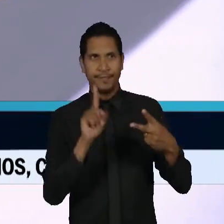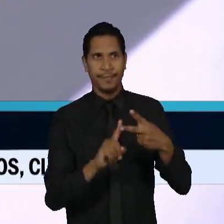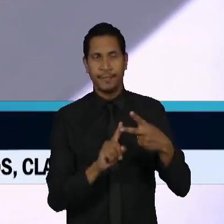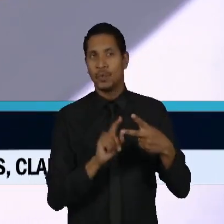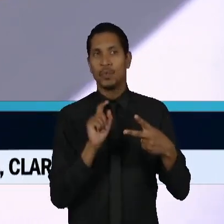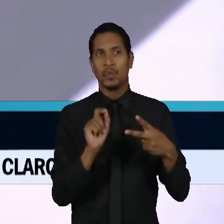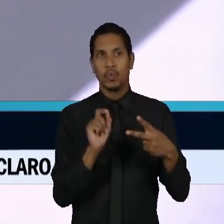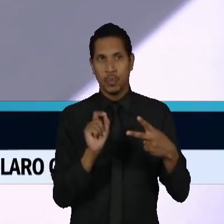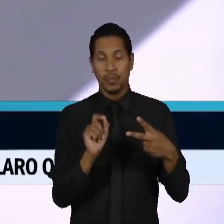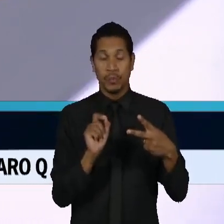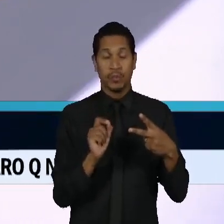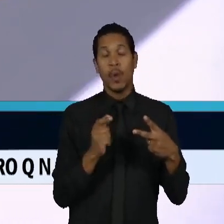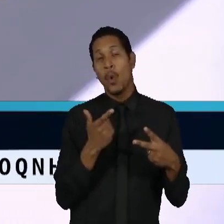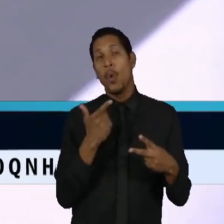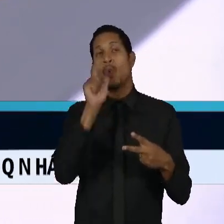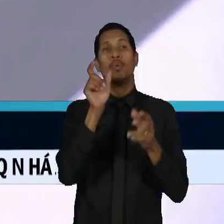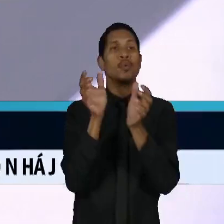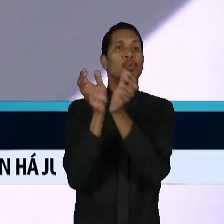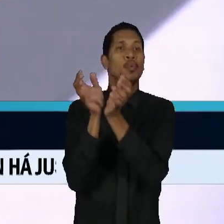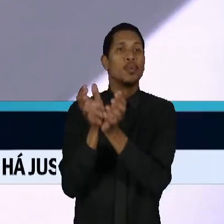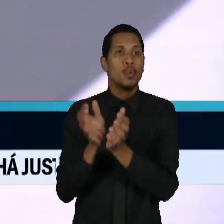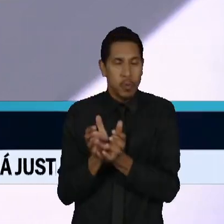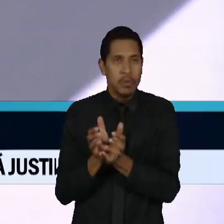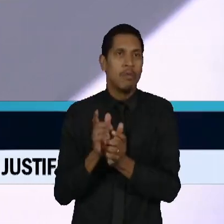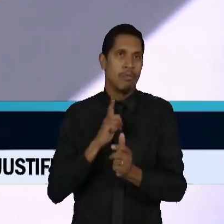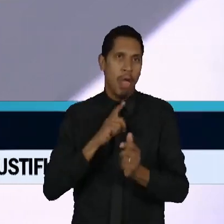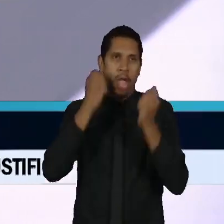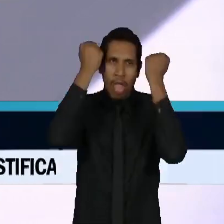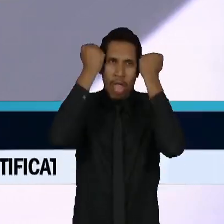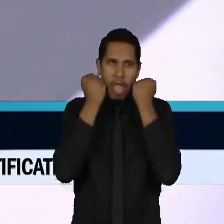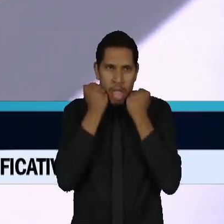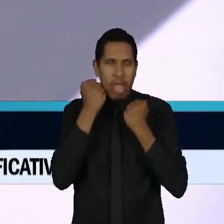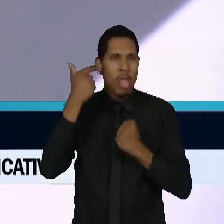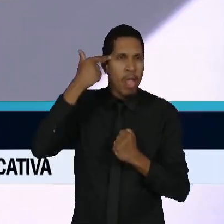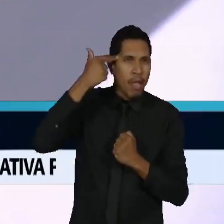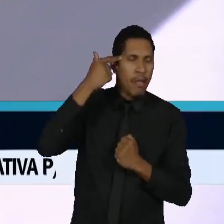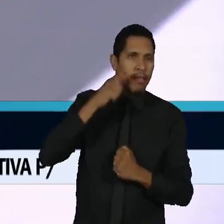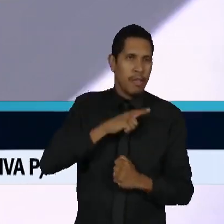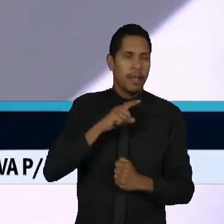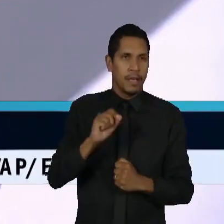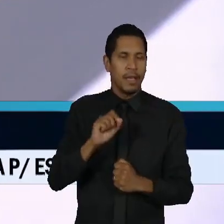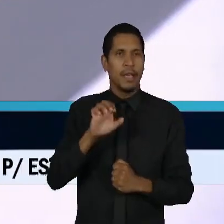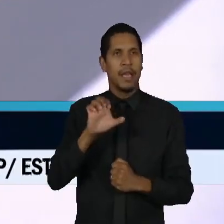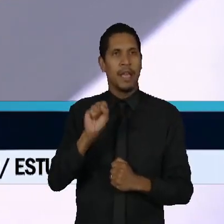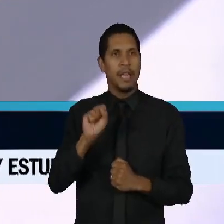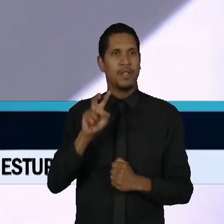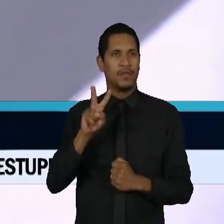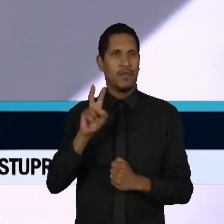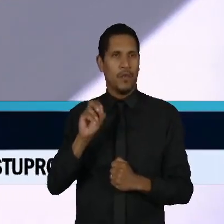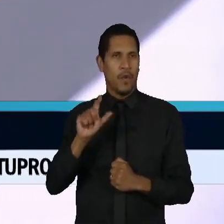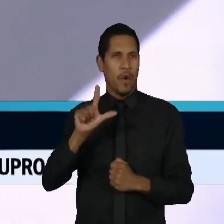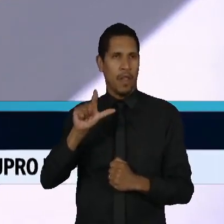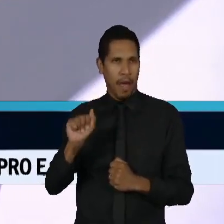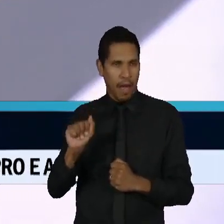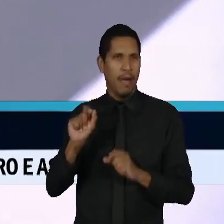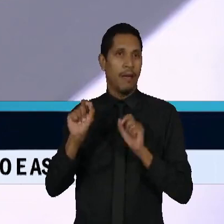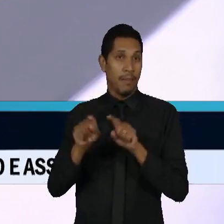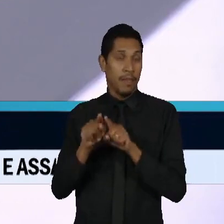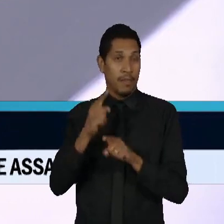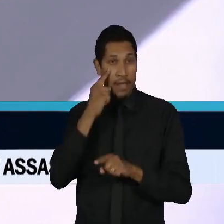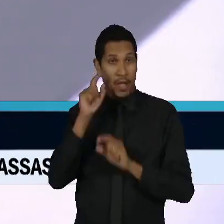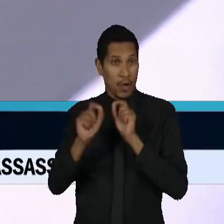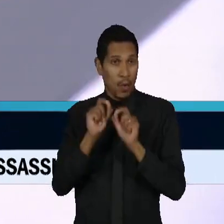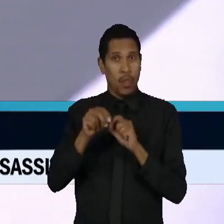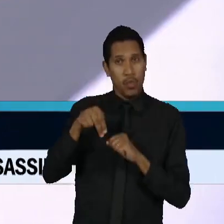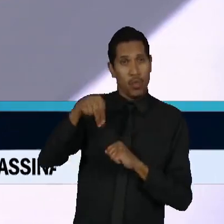você tem outros grupos terroristas na região, como o Hezbollah, que também é um ponto de instabilidade ao